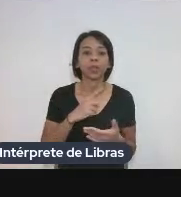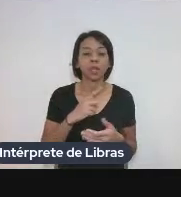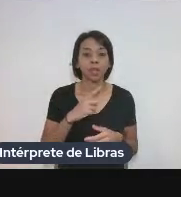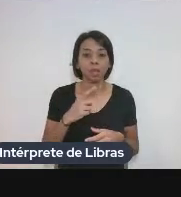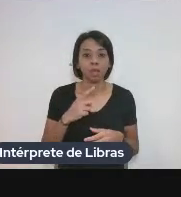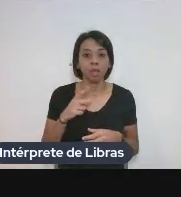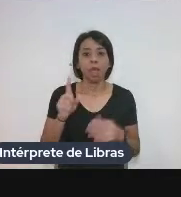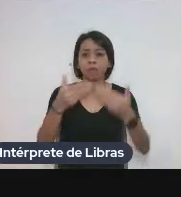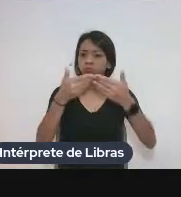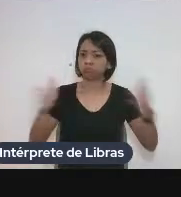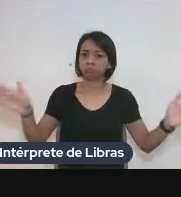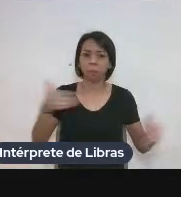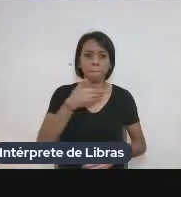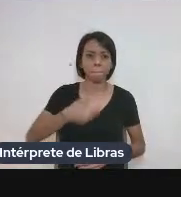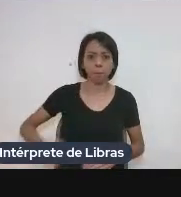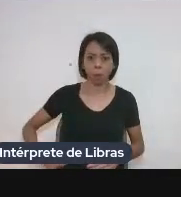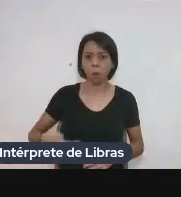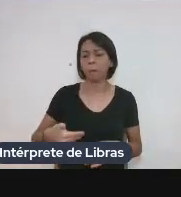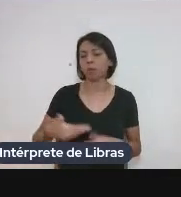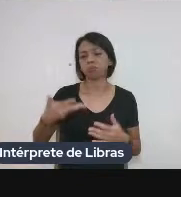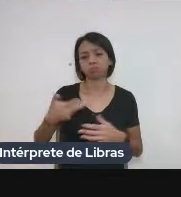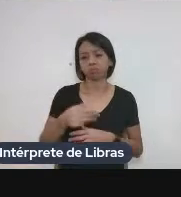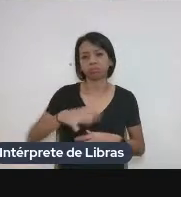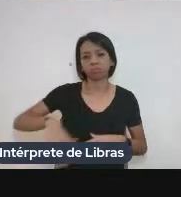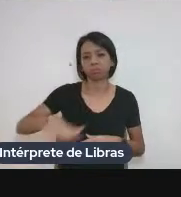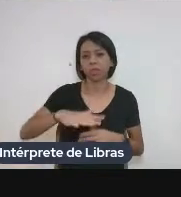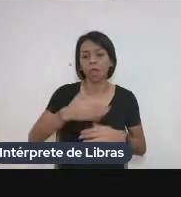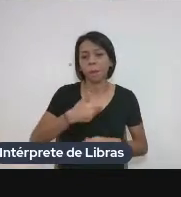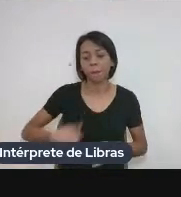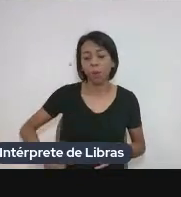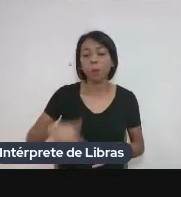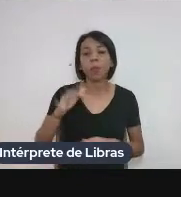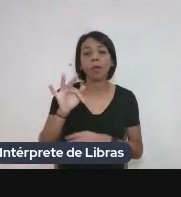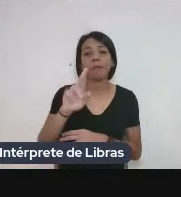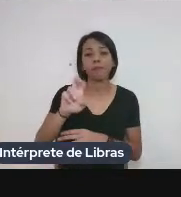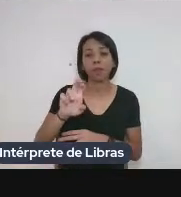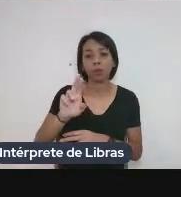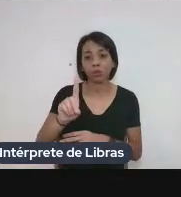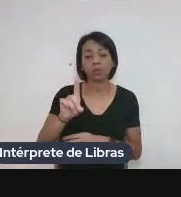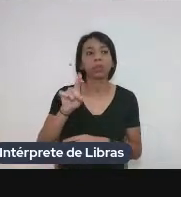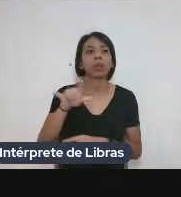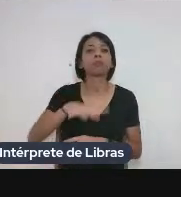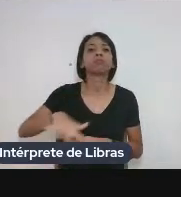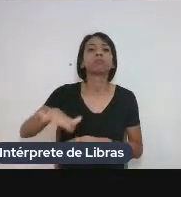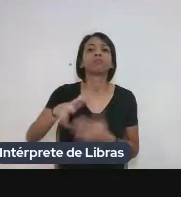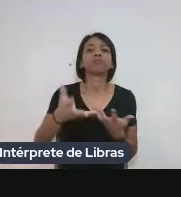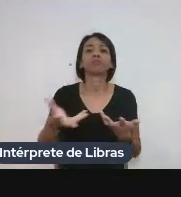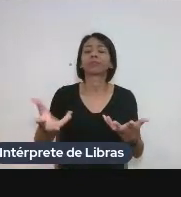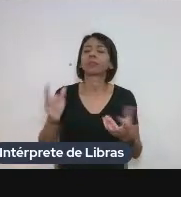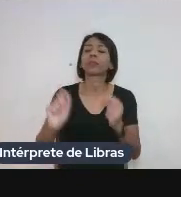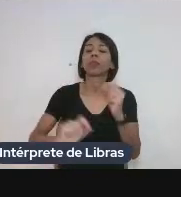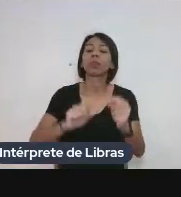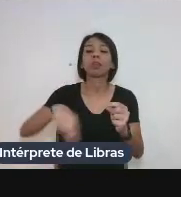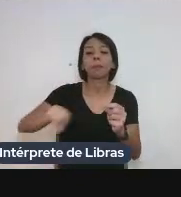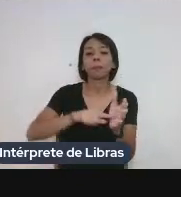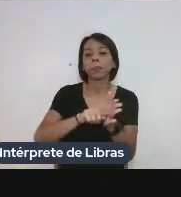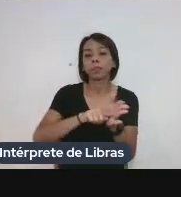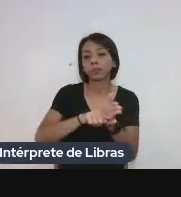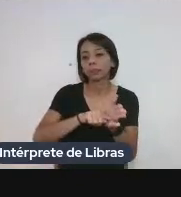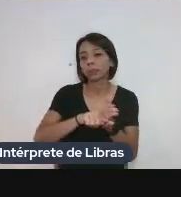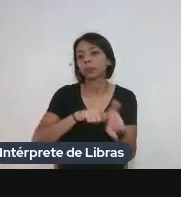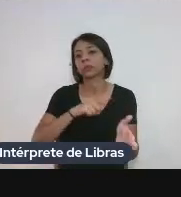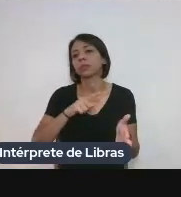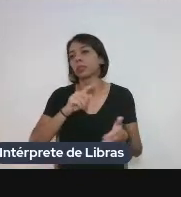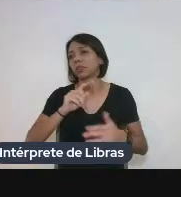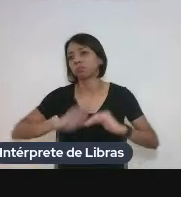entrada em domínio público da obra de Freud ela aparece como um terreno muito fértil para pesquisa para